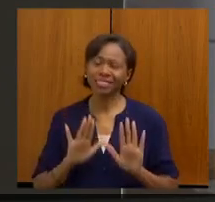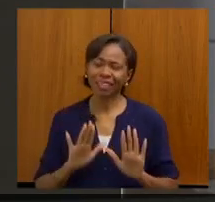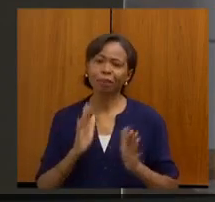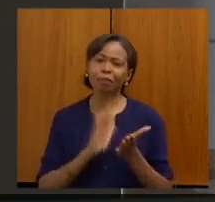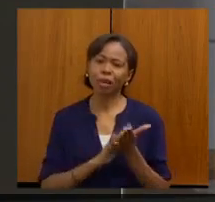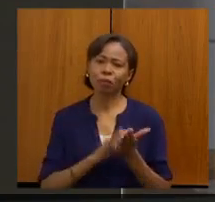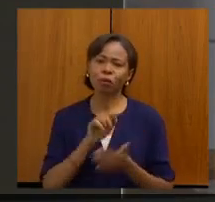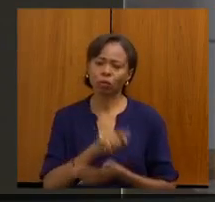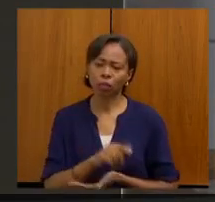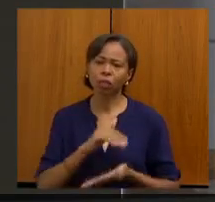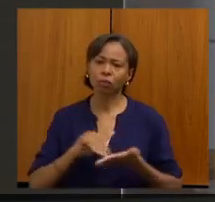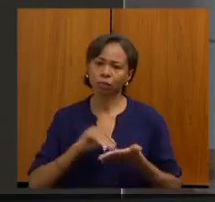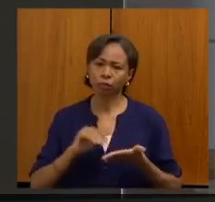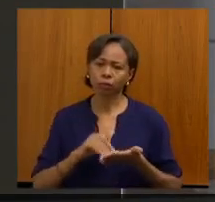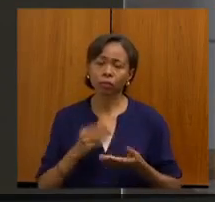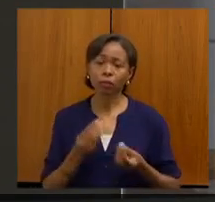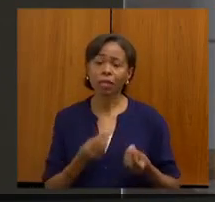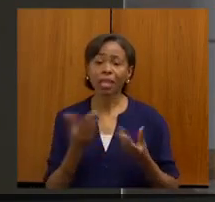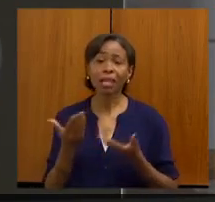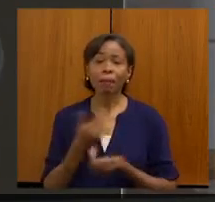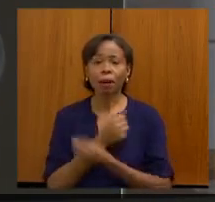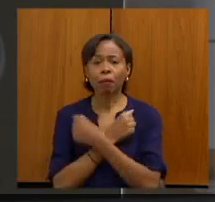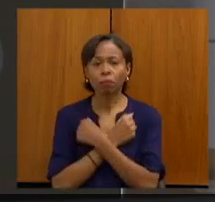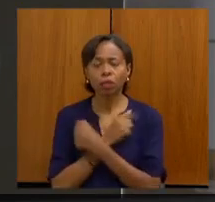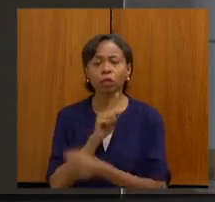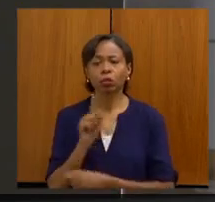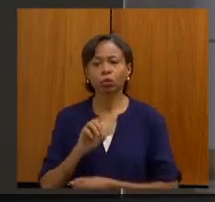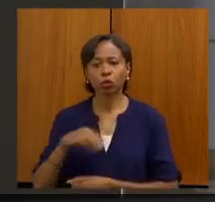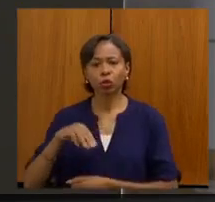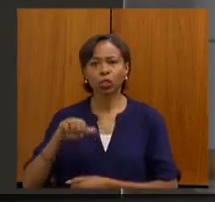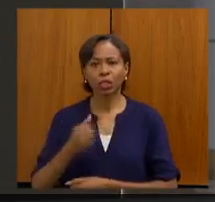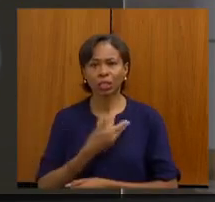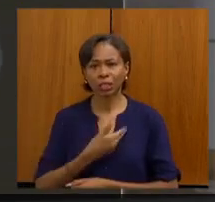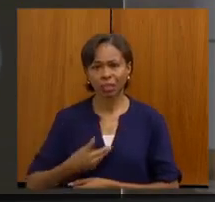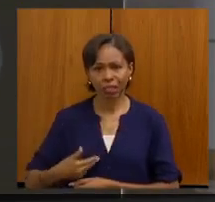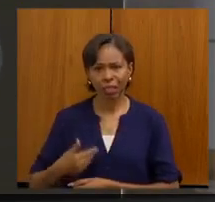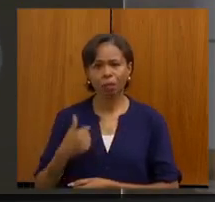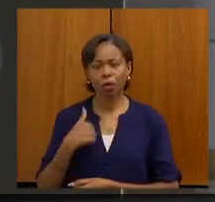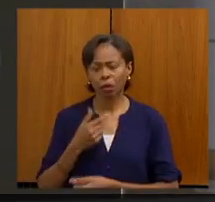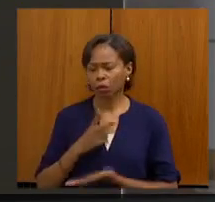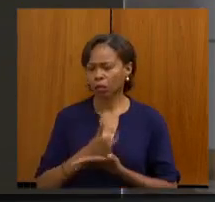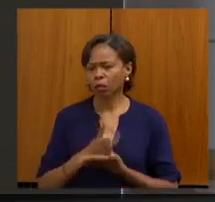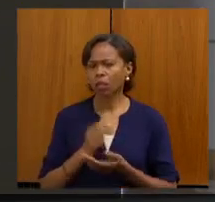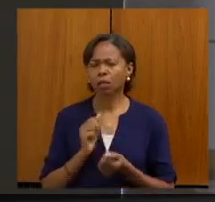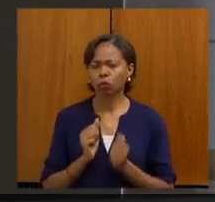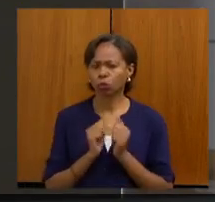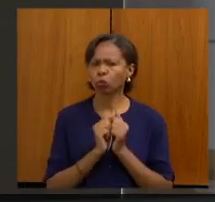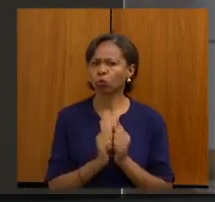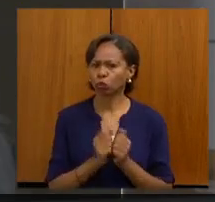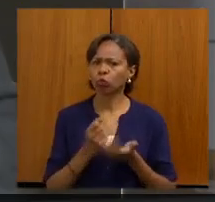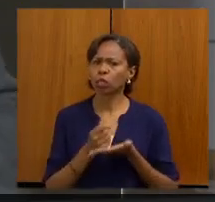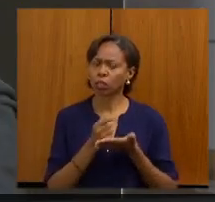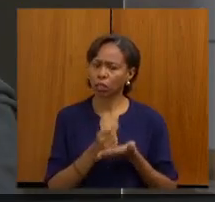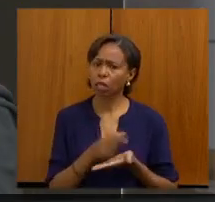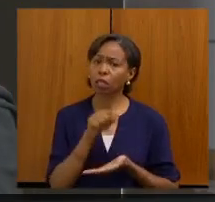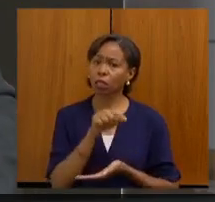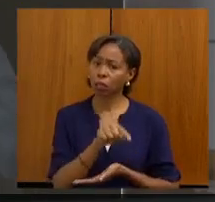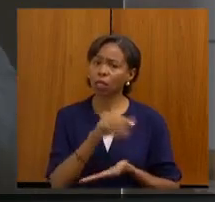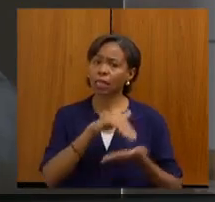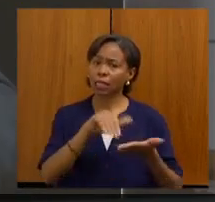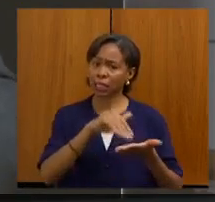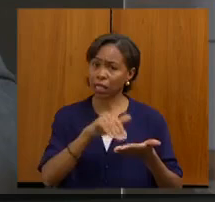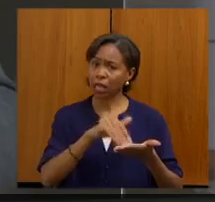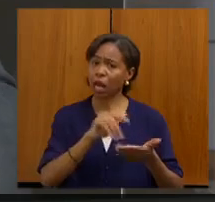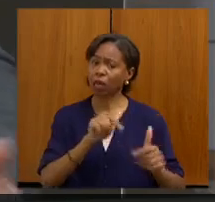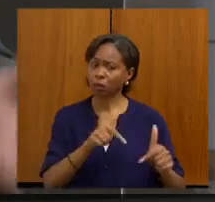meus parabéns ao governador Romeu Zema, conte sempre com esse deputado e da mesma forma na condução que vem conduzindo as secretarias